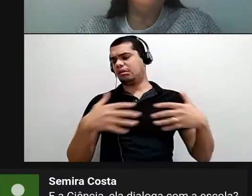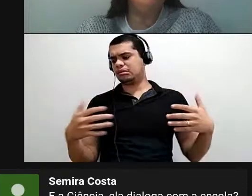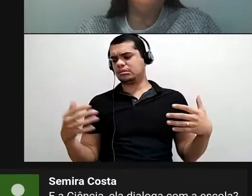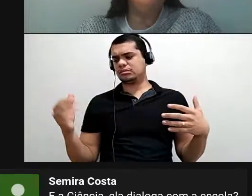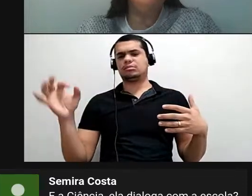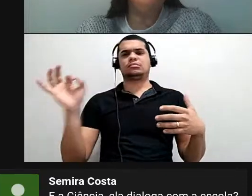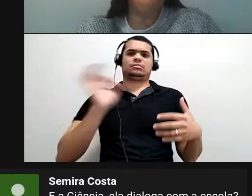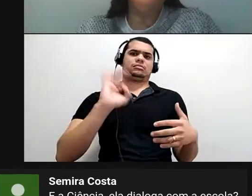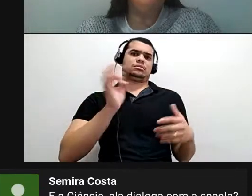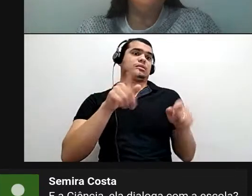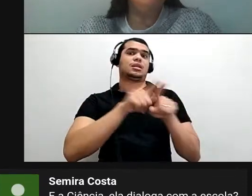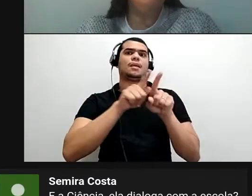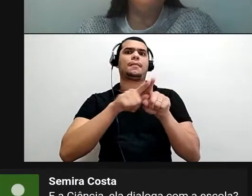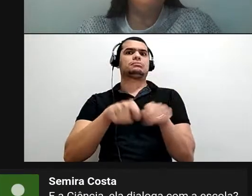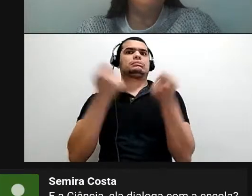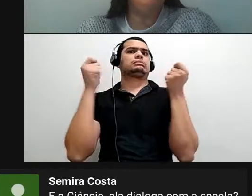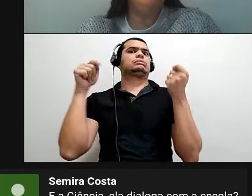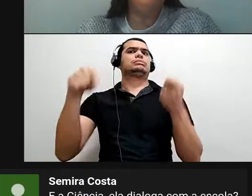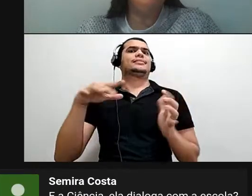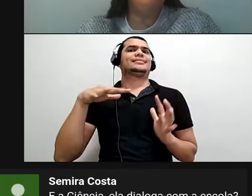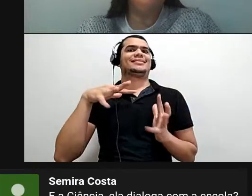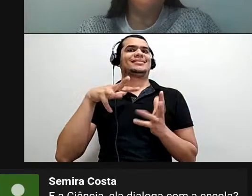planeta Terra, né? Porque